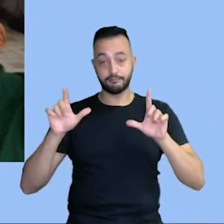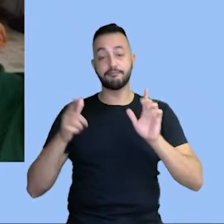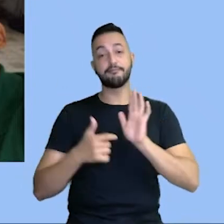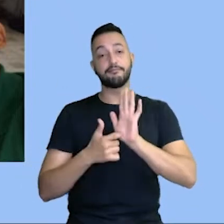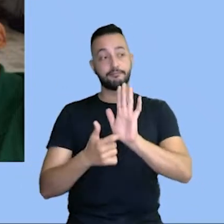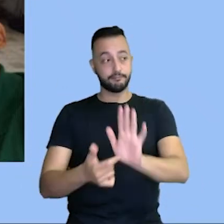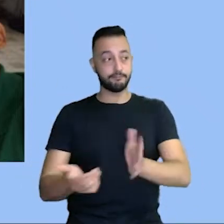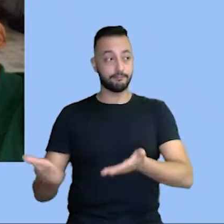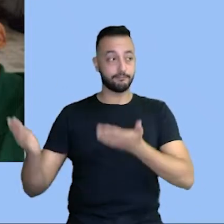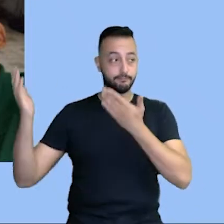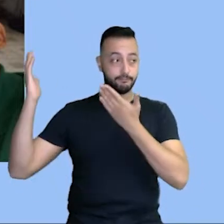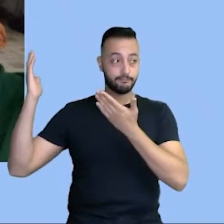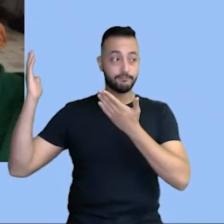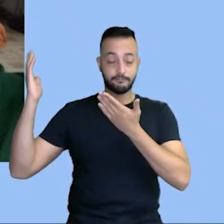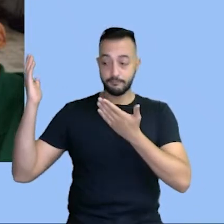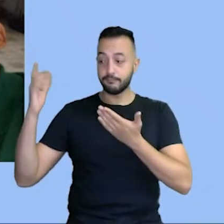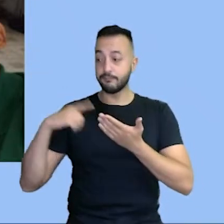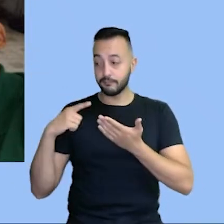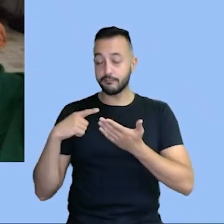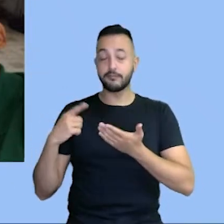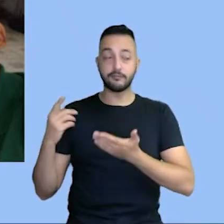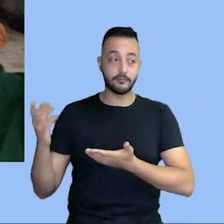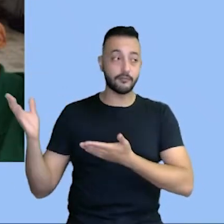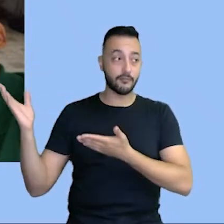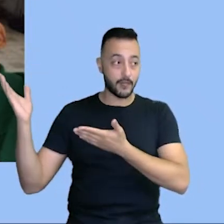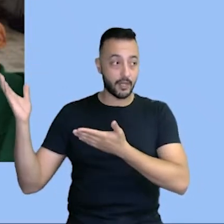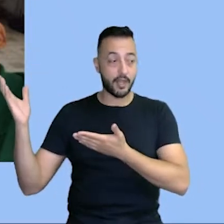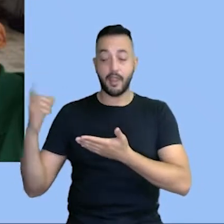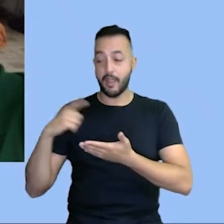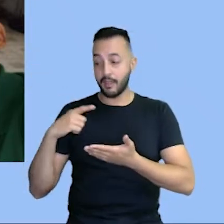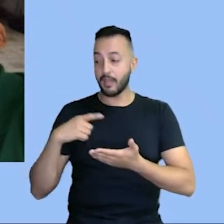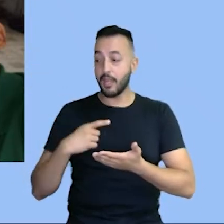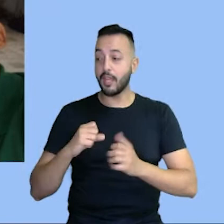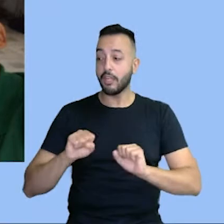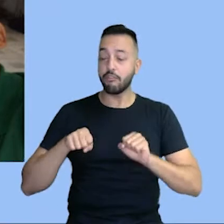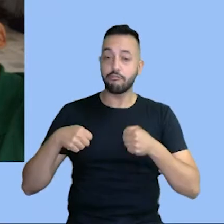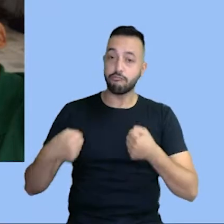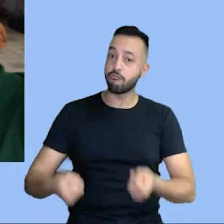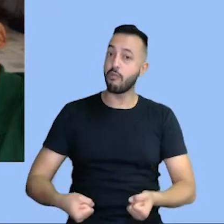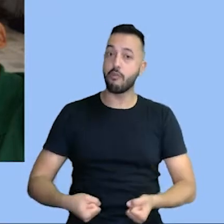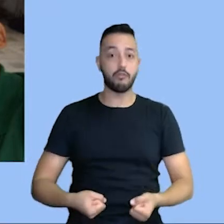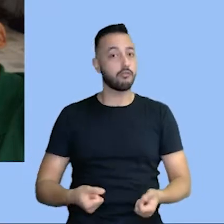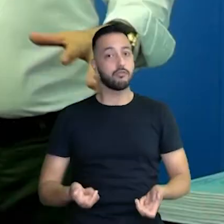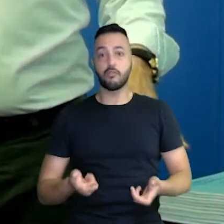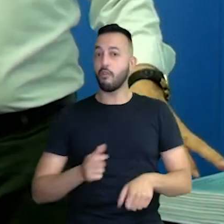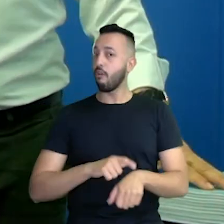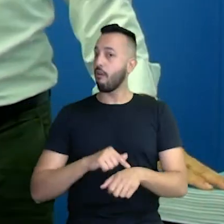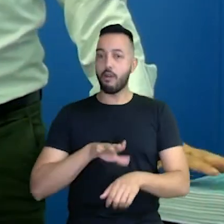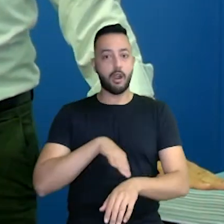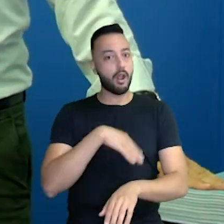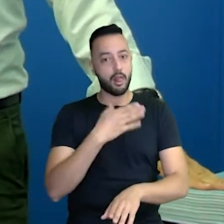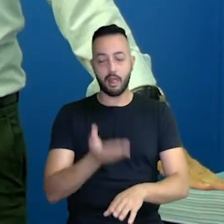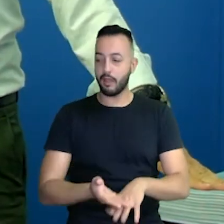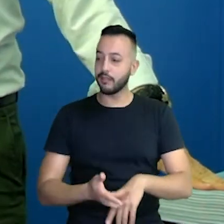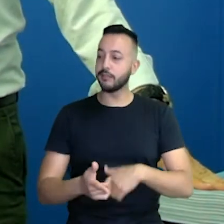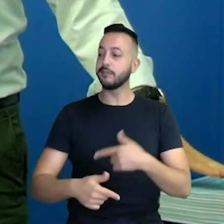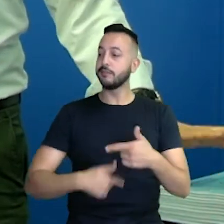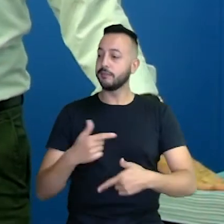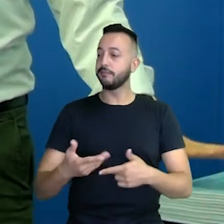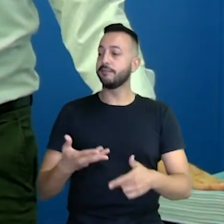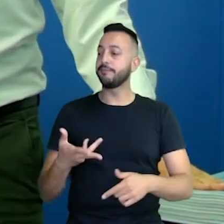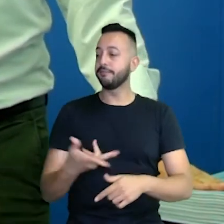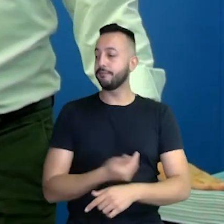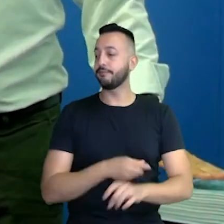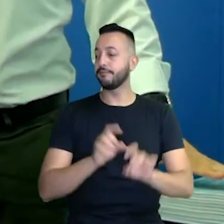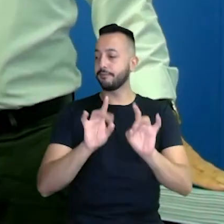nós, uma equipe coesa, uma equipe determinada, não tinha hora para sair e esse trabalho ficou essa excelência,